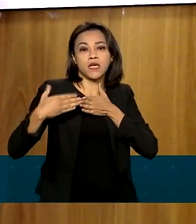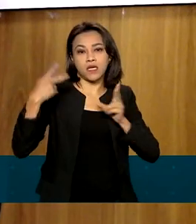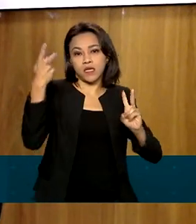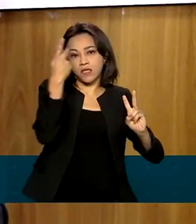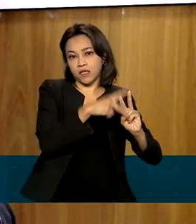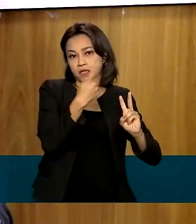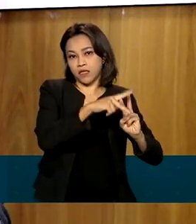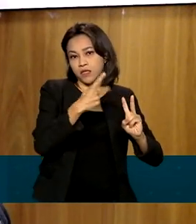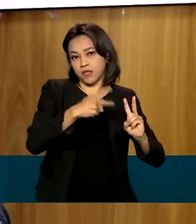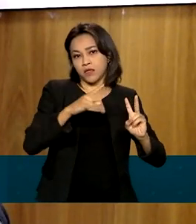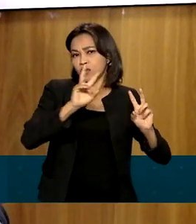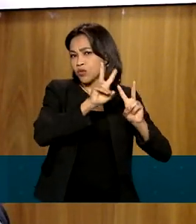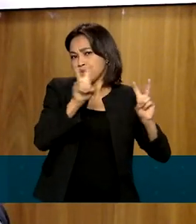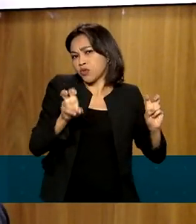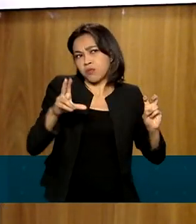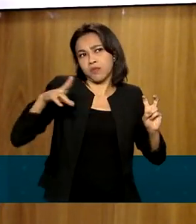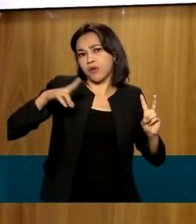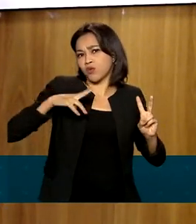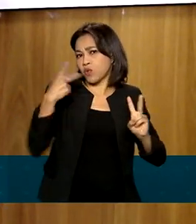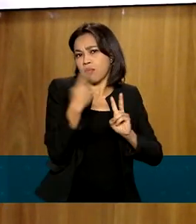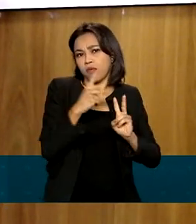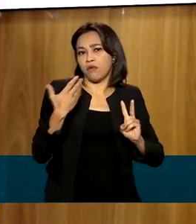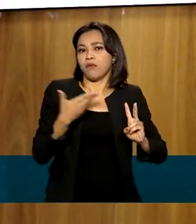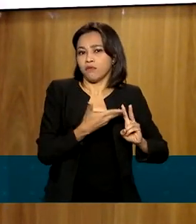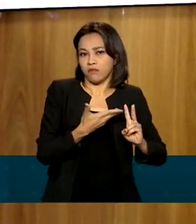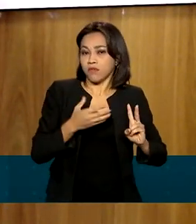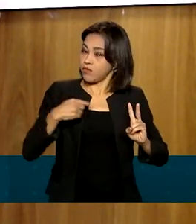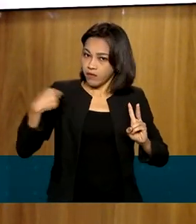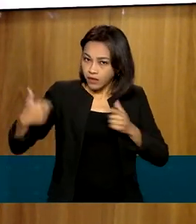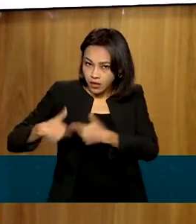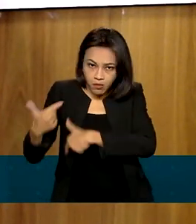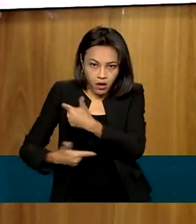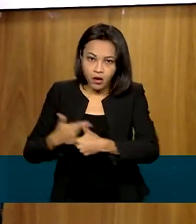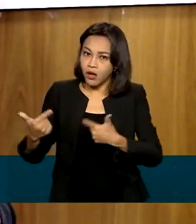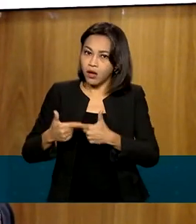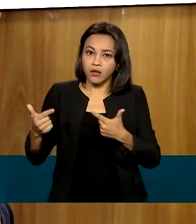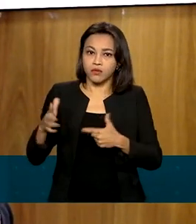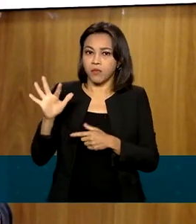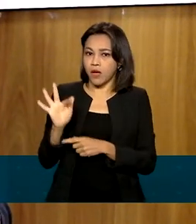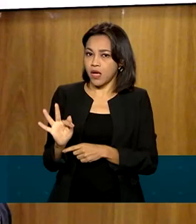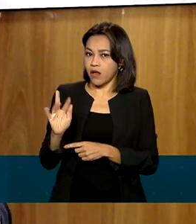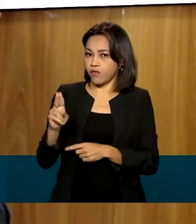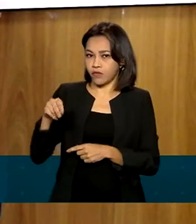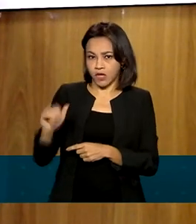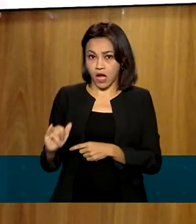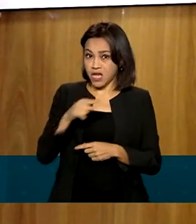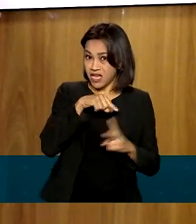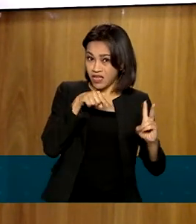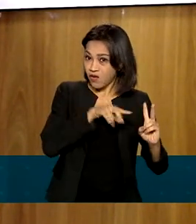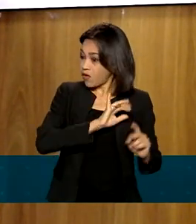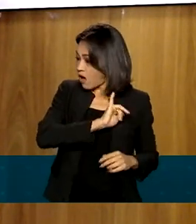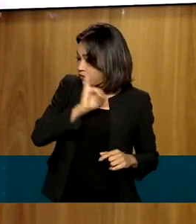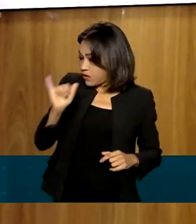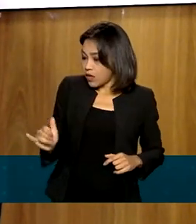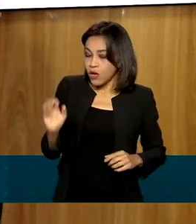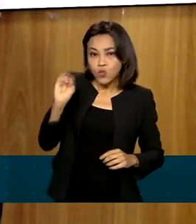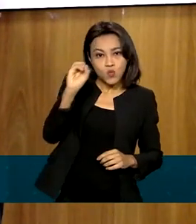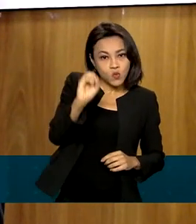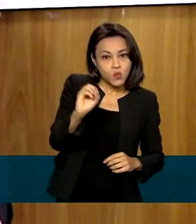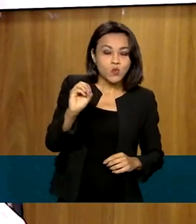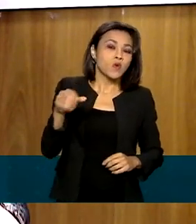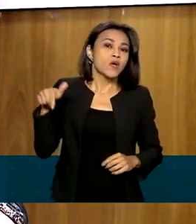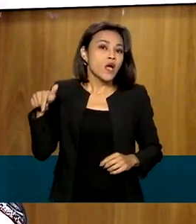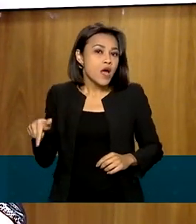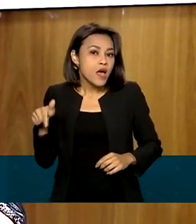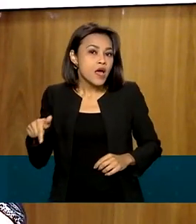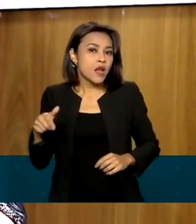assuntos particulares. E essa não foi uma missão comunicada à FUNAI. A FUNAI, de forma nenhuma, emitiu